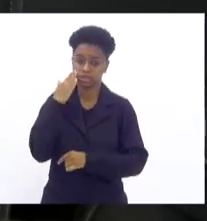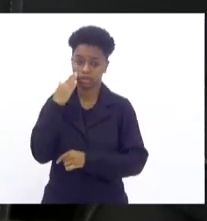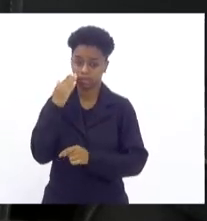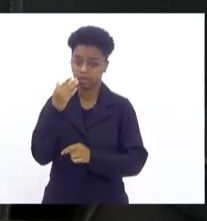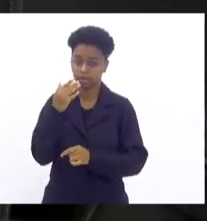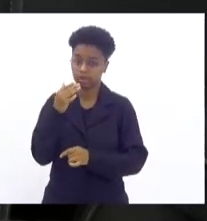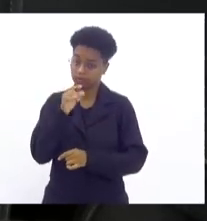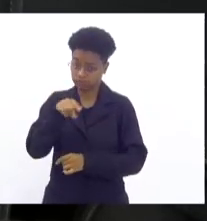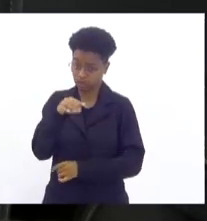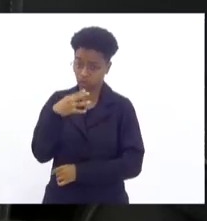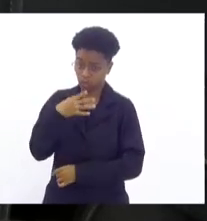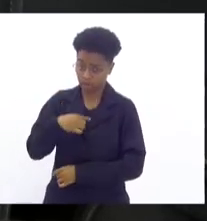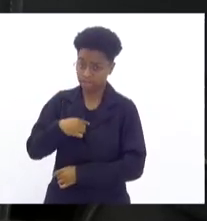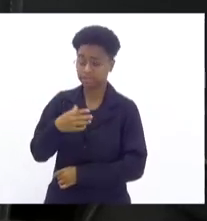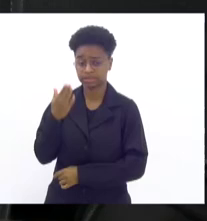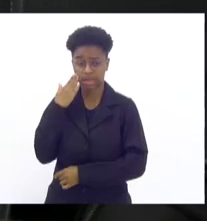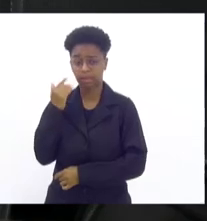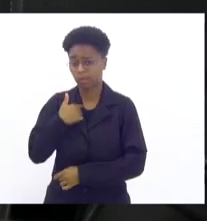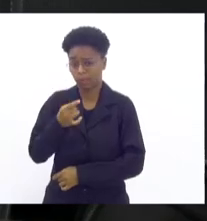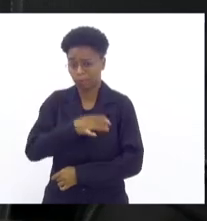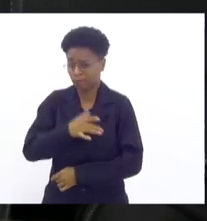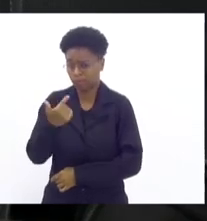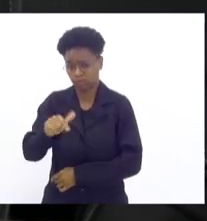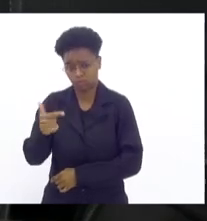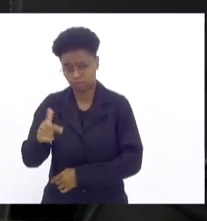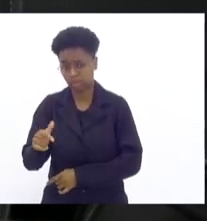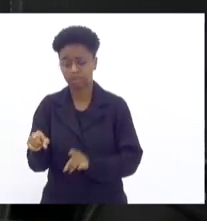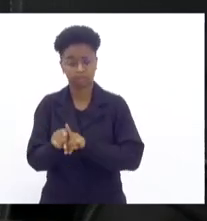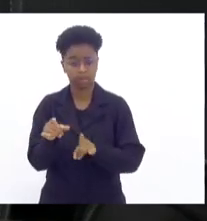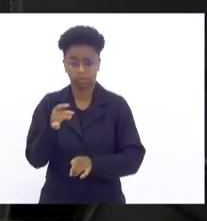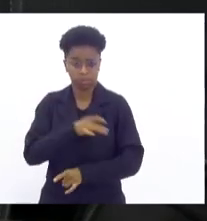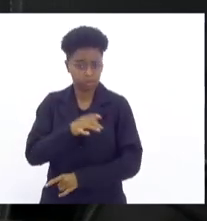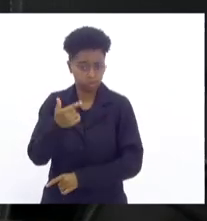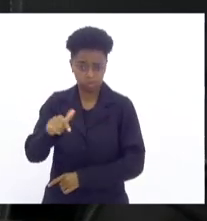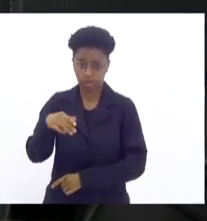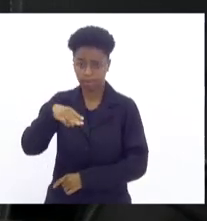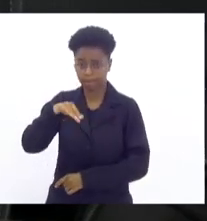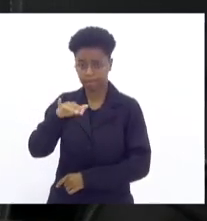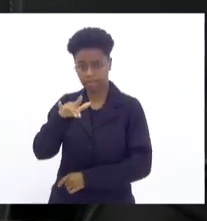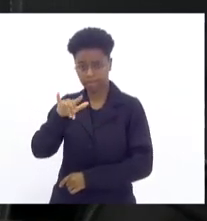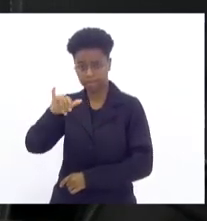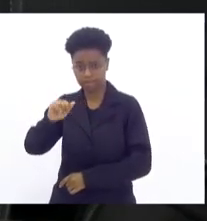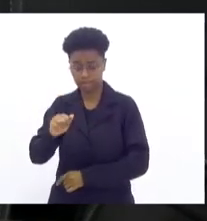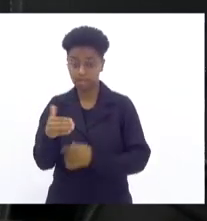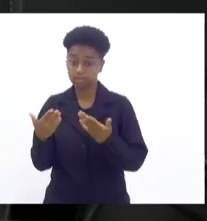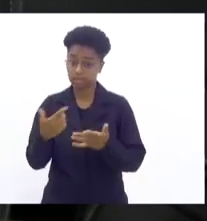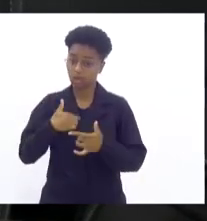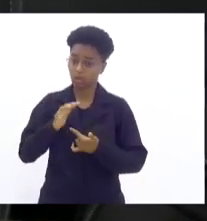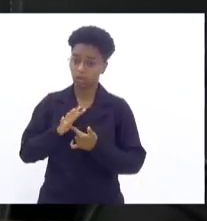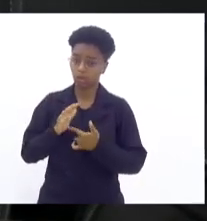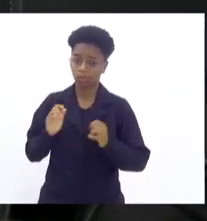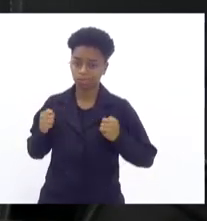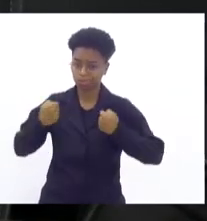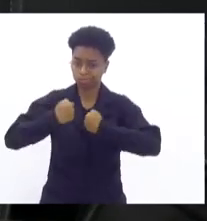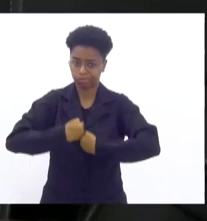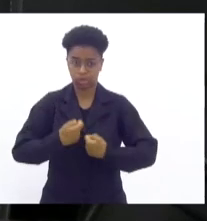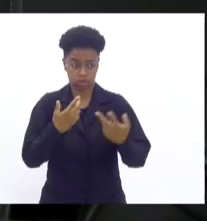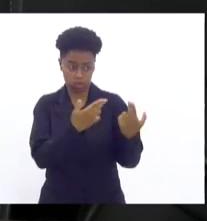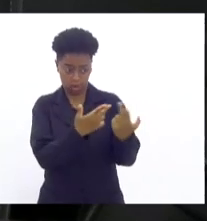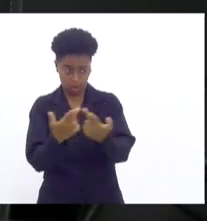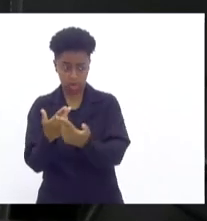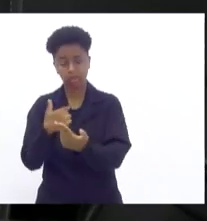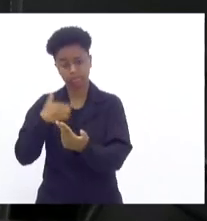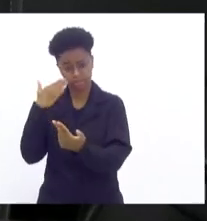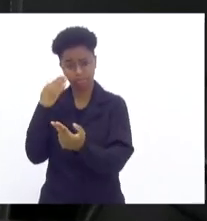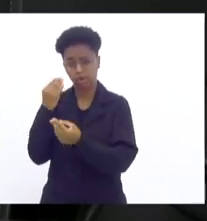Eu não tenho medo desses traficantes e nem de miliciano. Quando eu botei essa farda aí que os senhores estão vestindo, eu sabia o ia